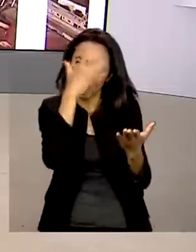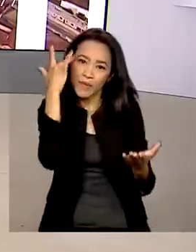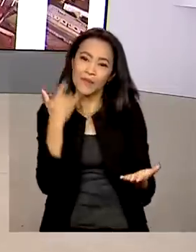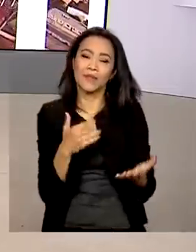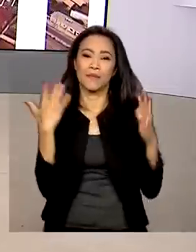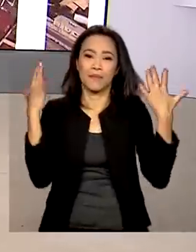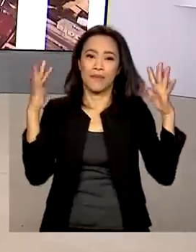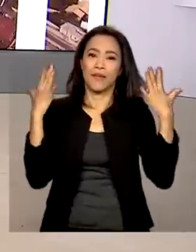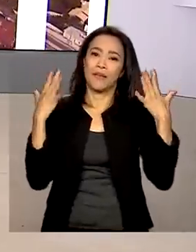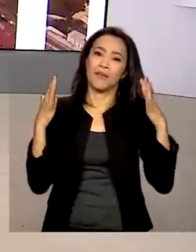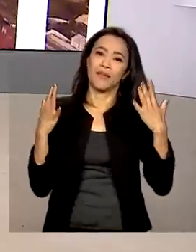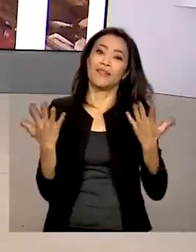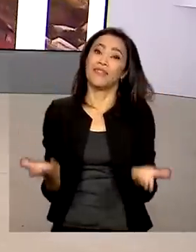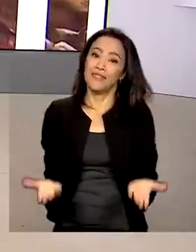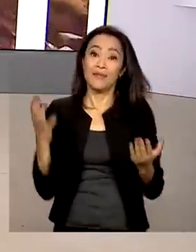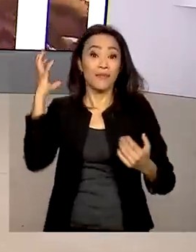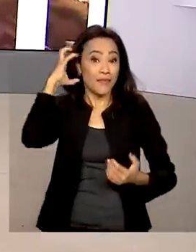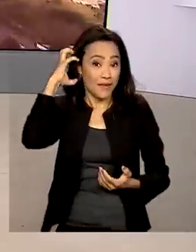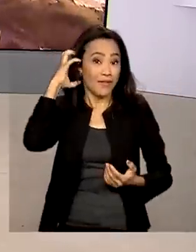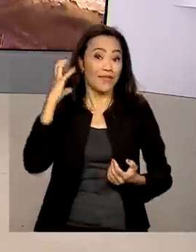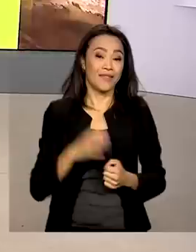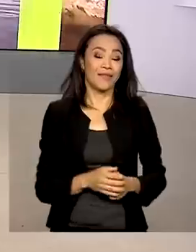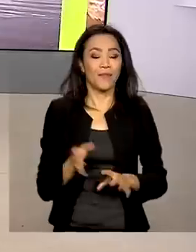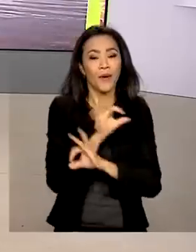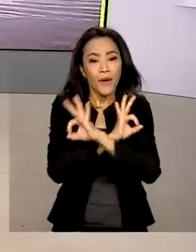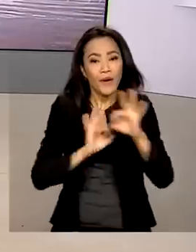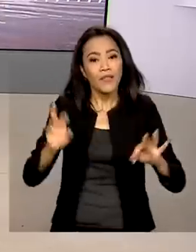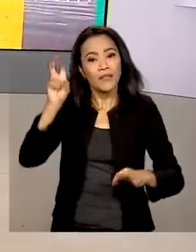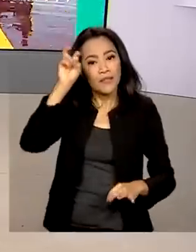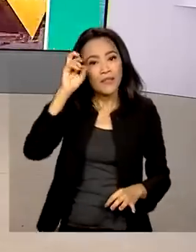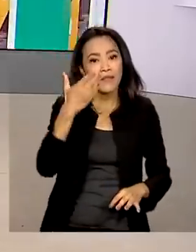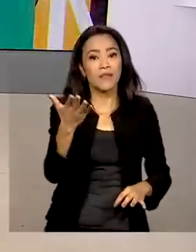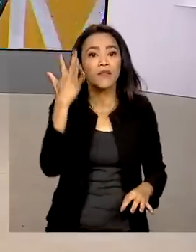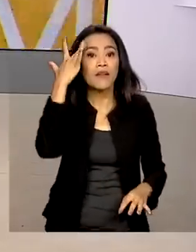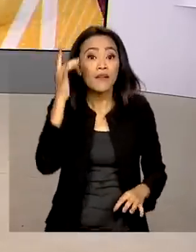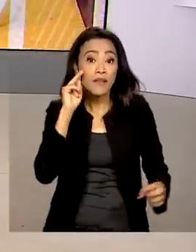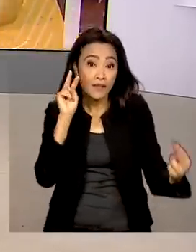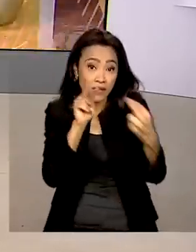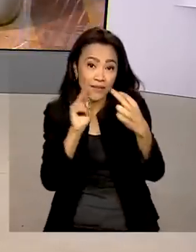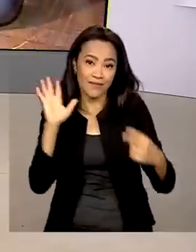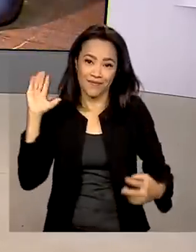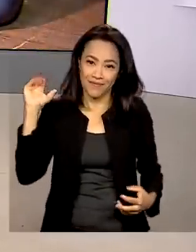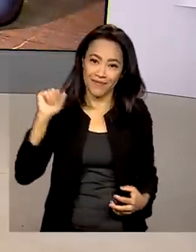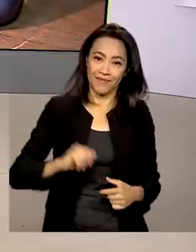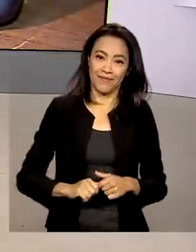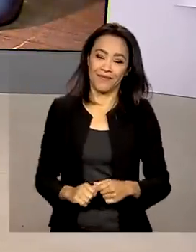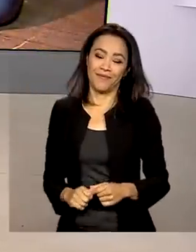aí. Parabéns para esse veículo tão importante, né? Uma ótima quinta-feira para você. Nos vemos amanhã. Tchau, tchau.